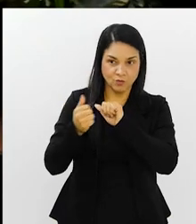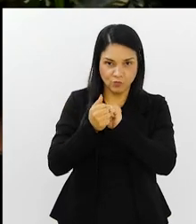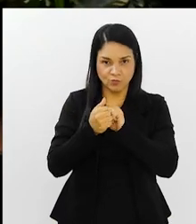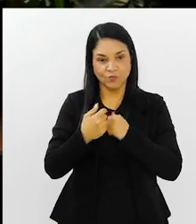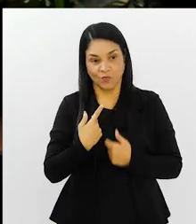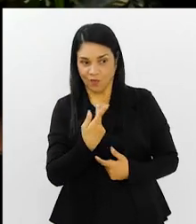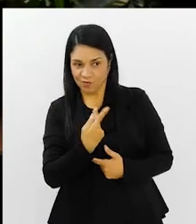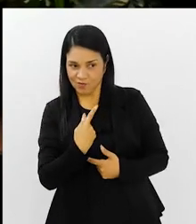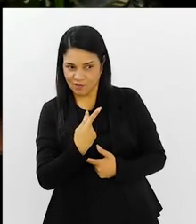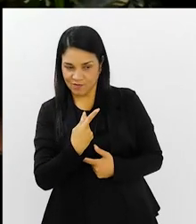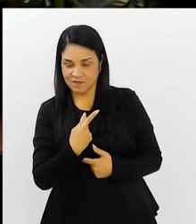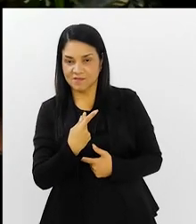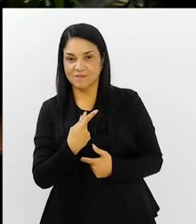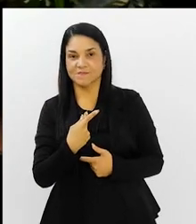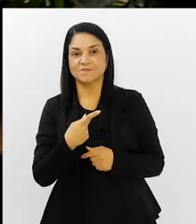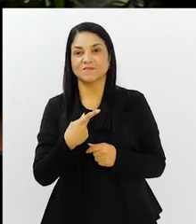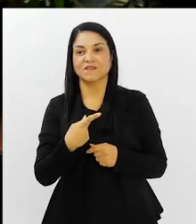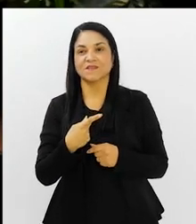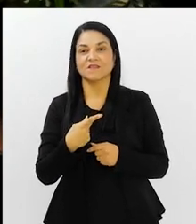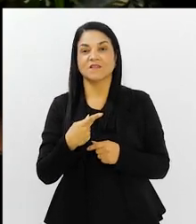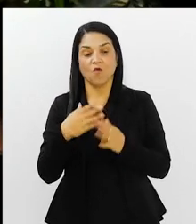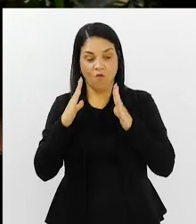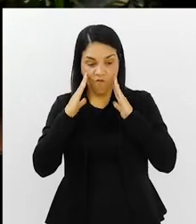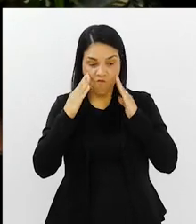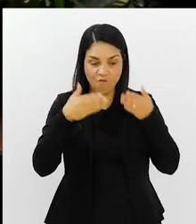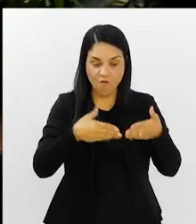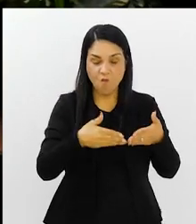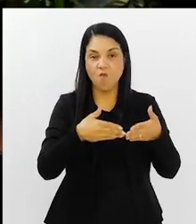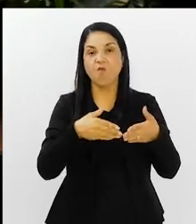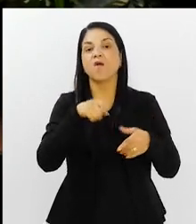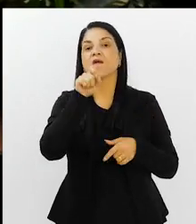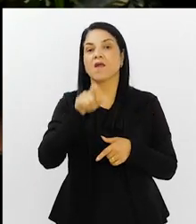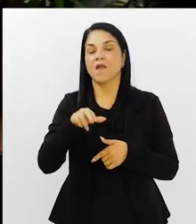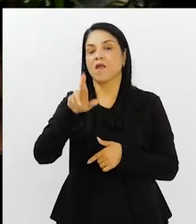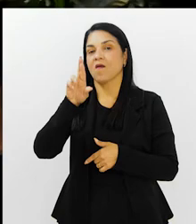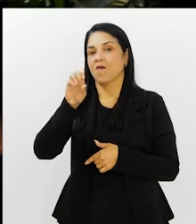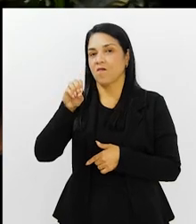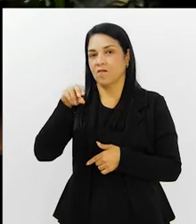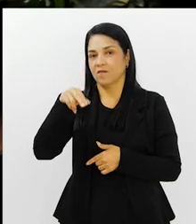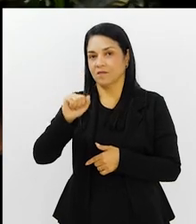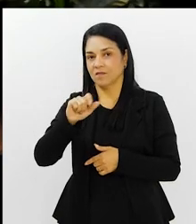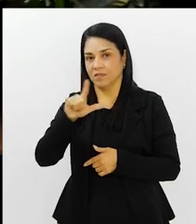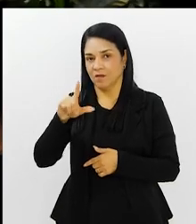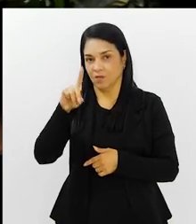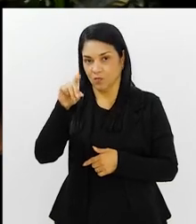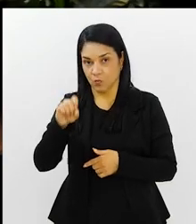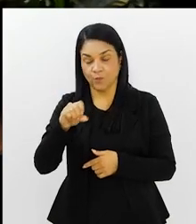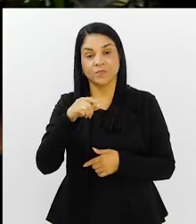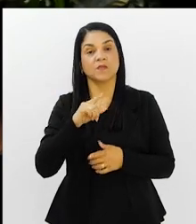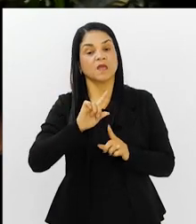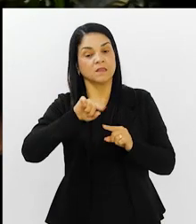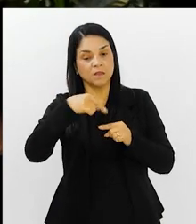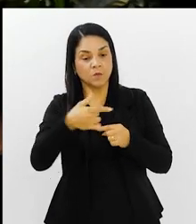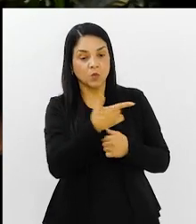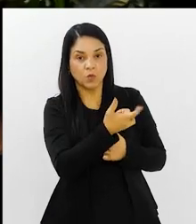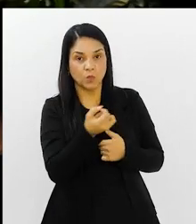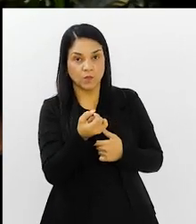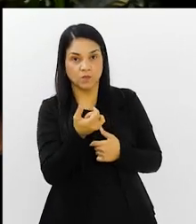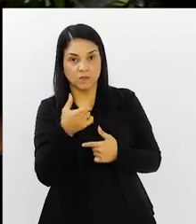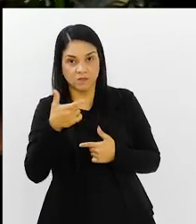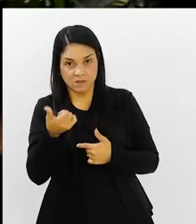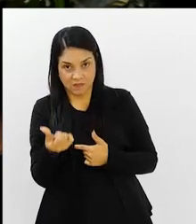lá, eu e você. Aí, o foco foi no Ronaldo. Aí todo mundo endeusava o Ronaldo. Depois veio 2006,